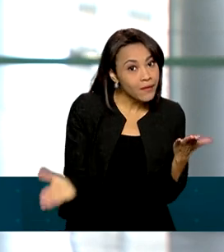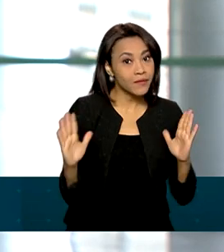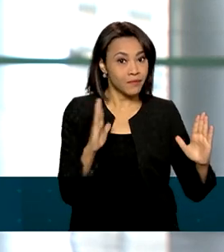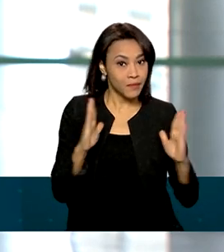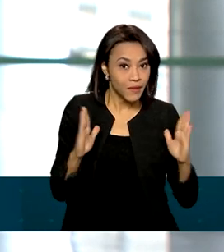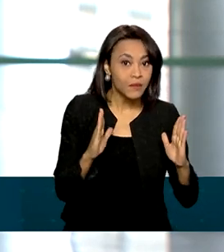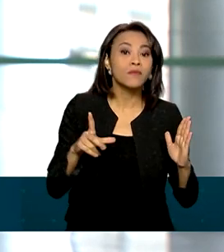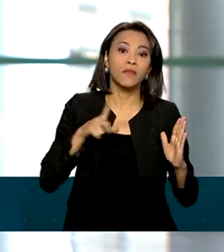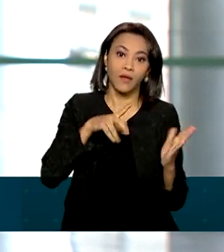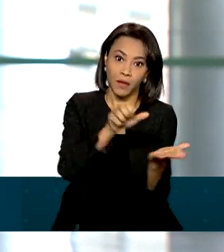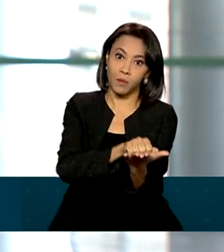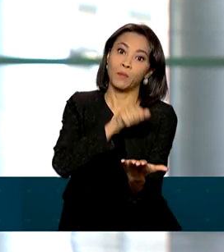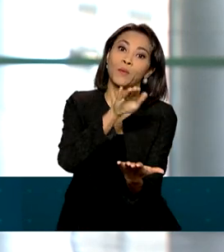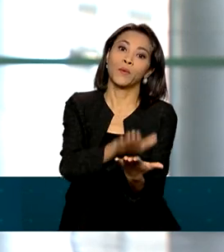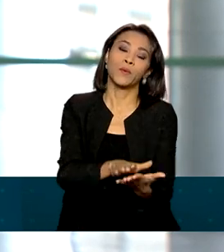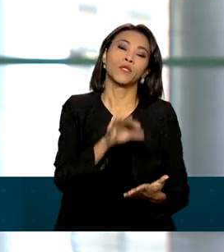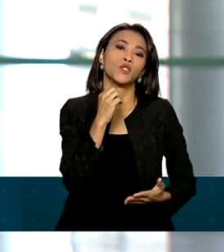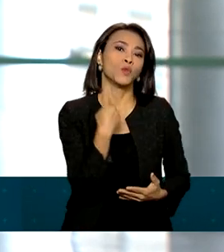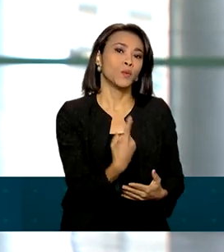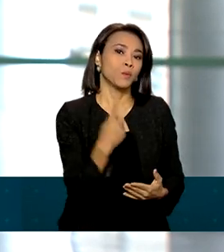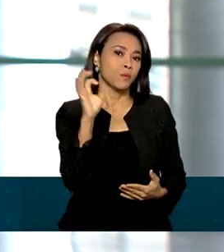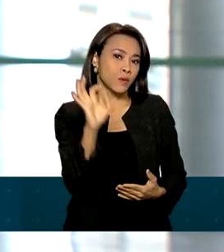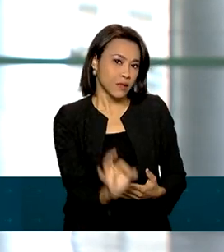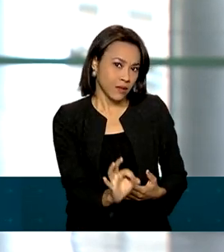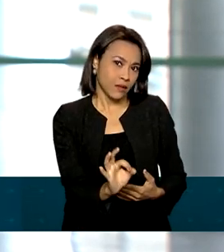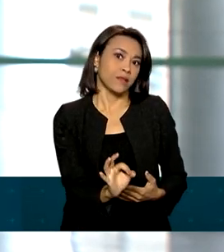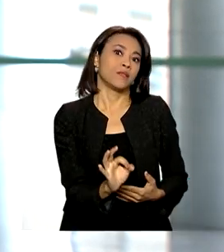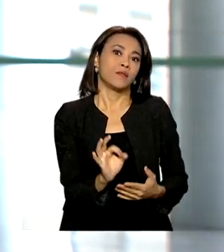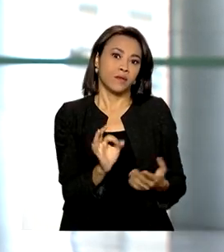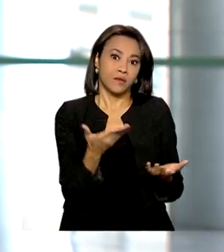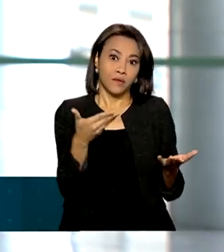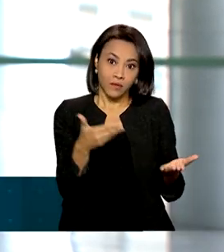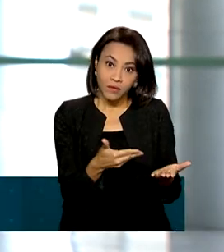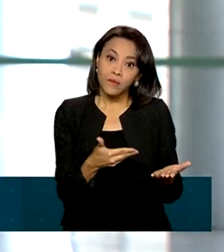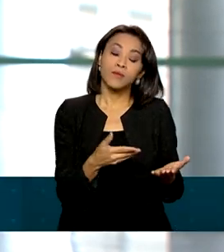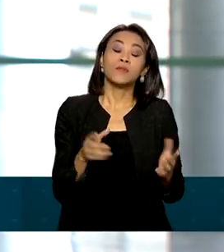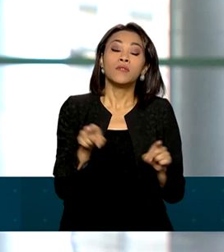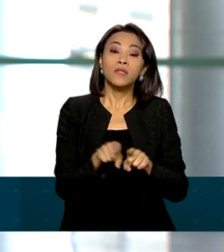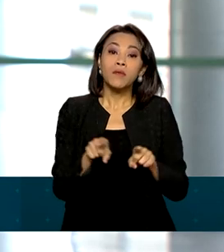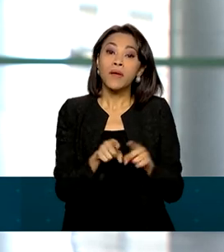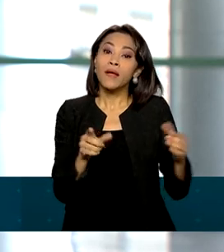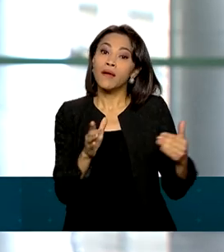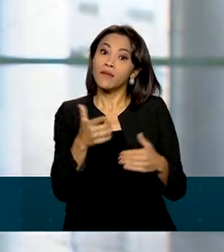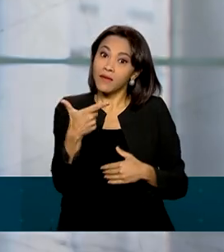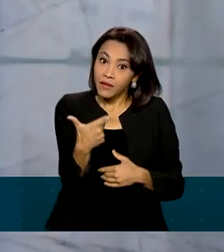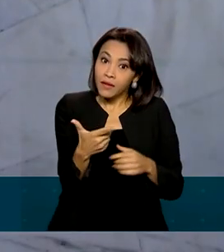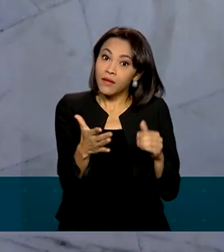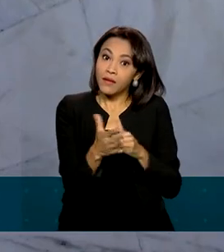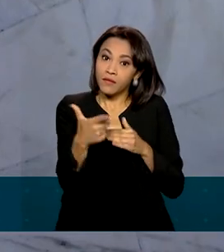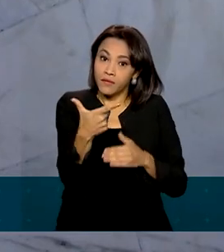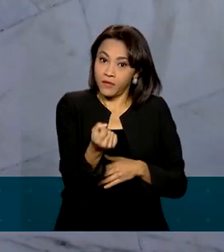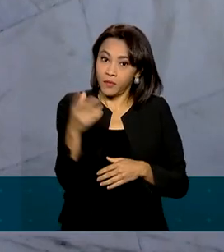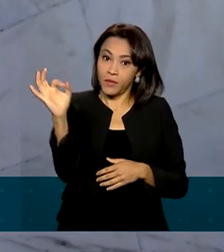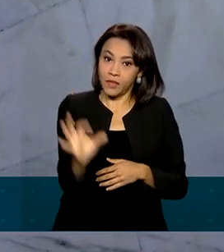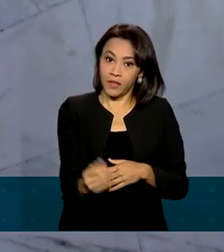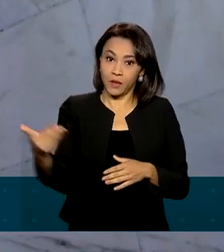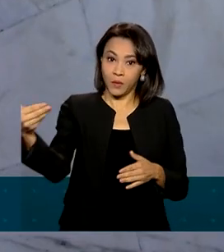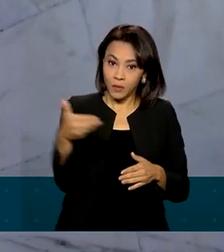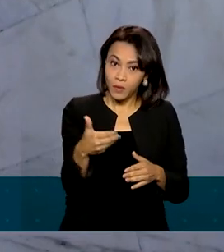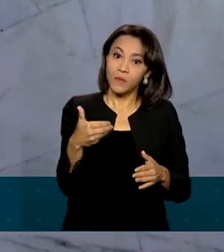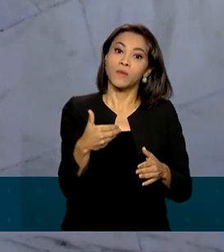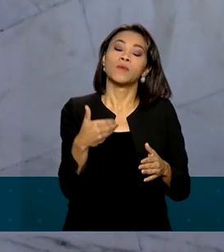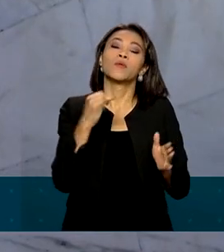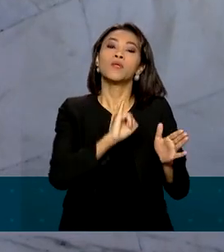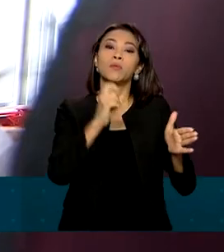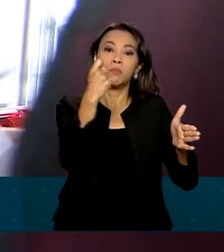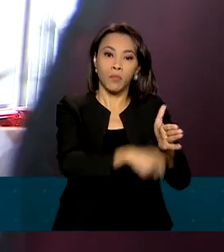a uma multa de 1% sobre o valor devido, limitado a 20% do total do imposto de renda. Até às 11 horas